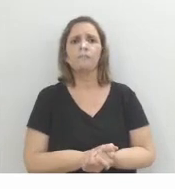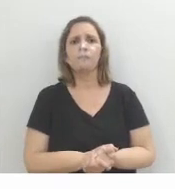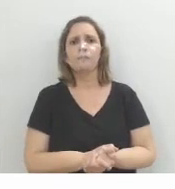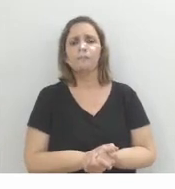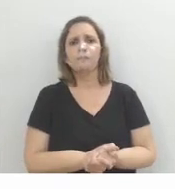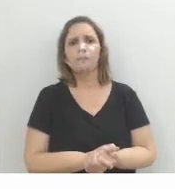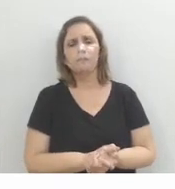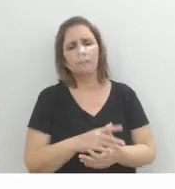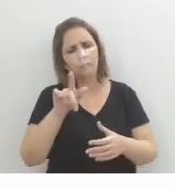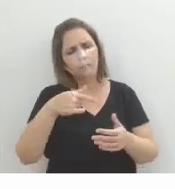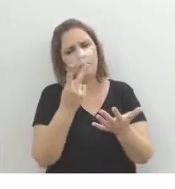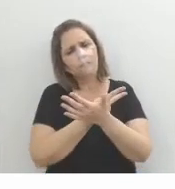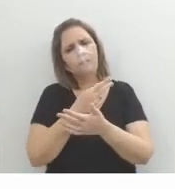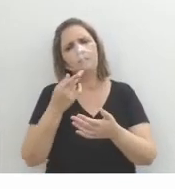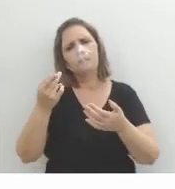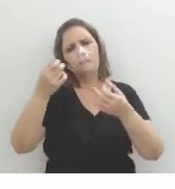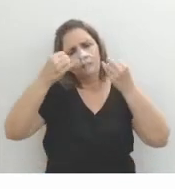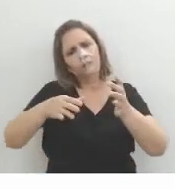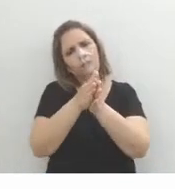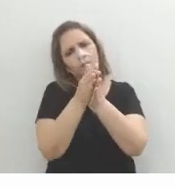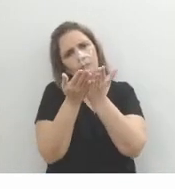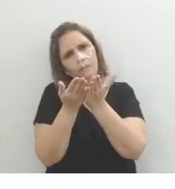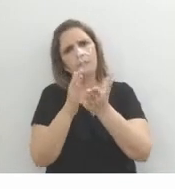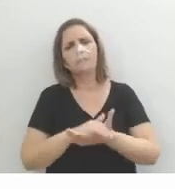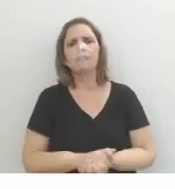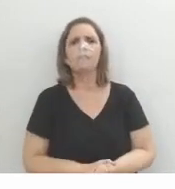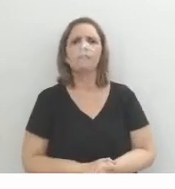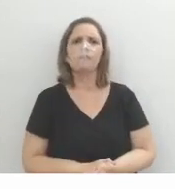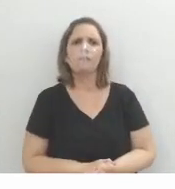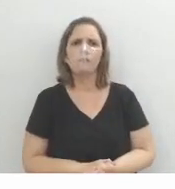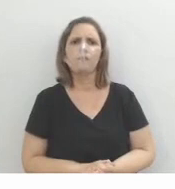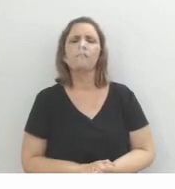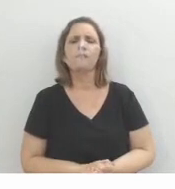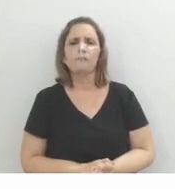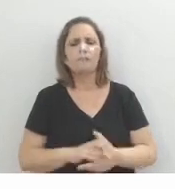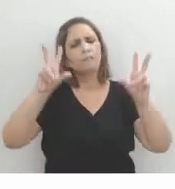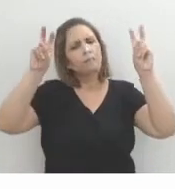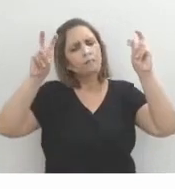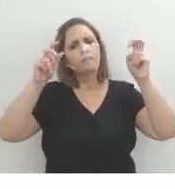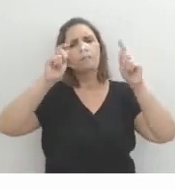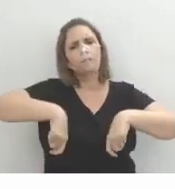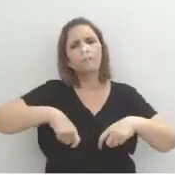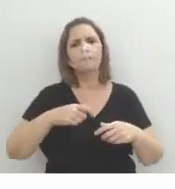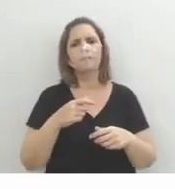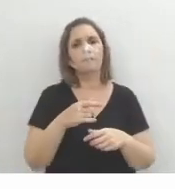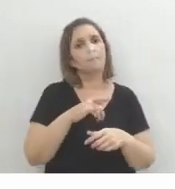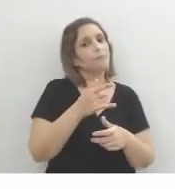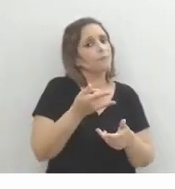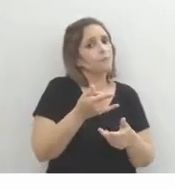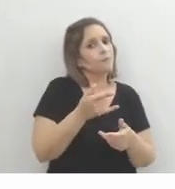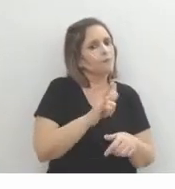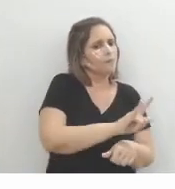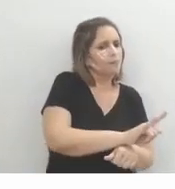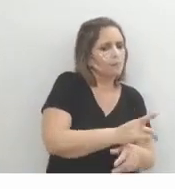acontecendo ao longo da narrativa, a temática, né? Do possível, né? Do adultério que não